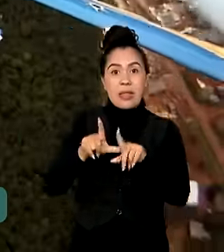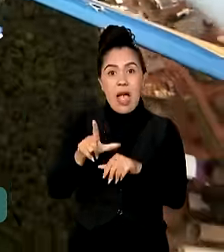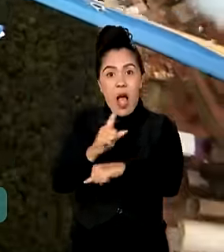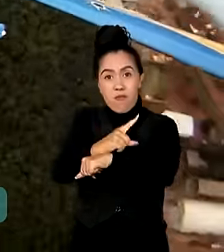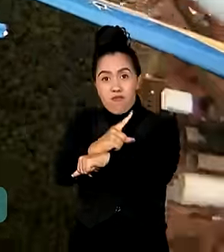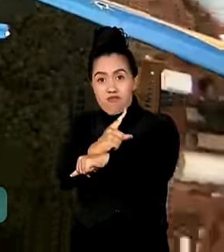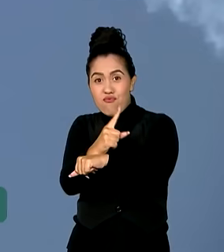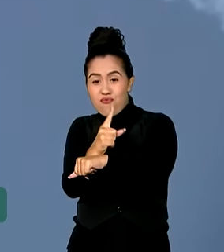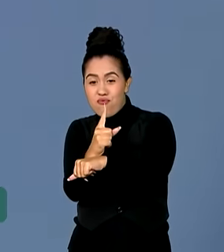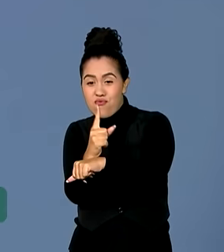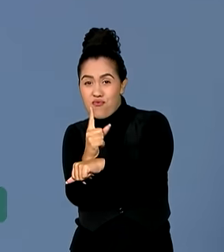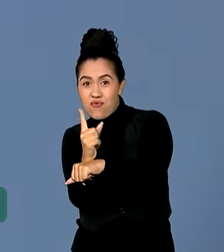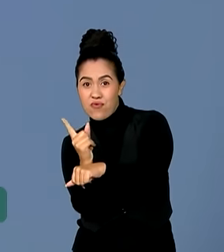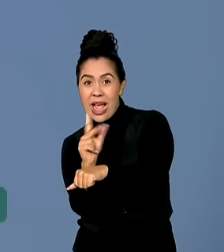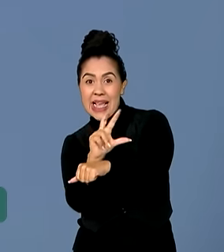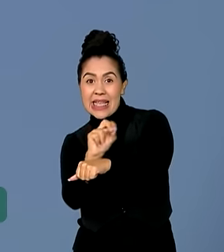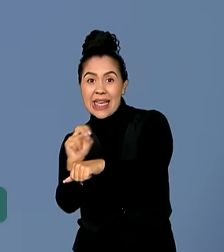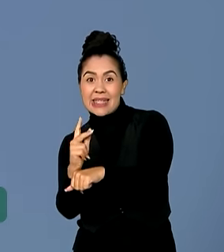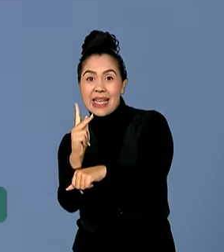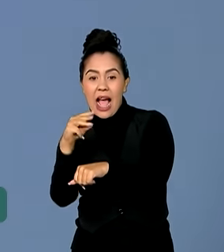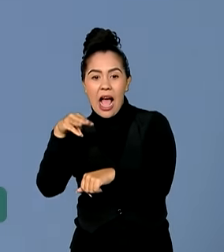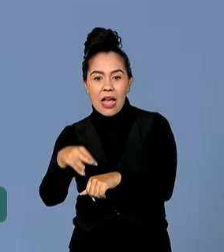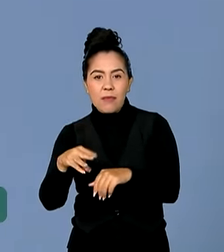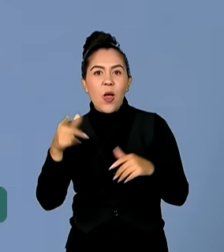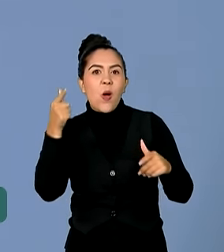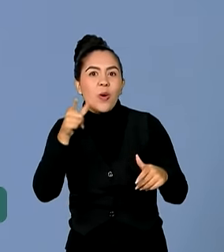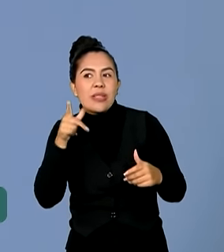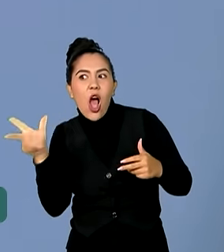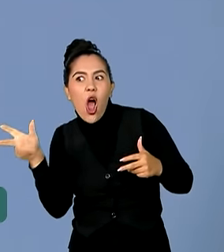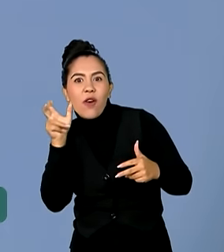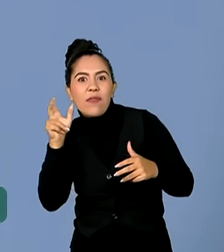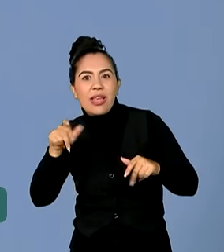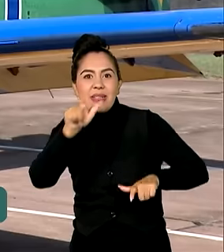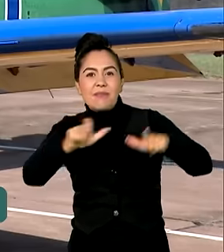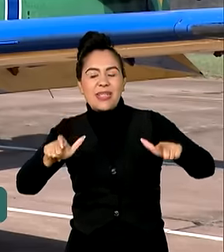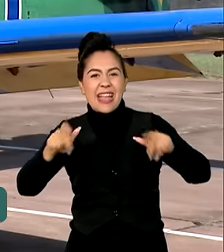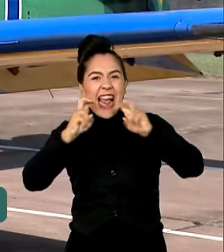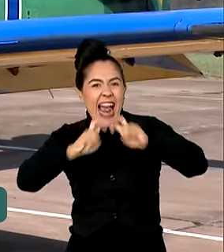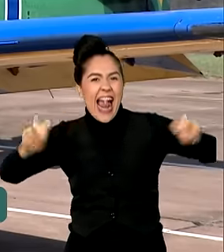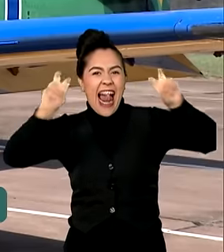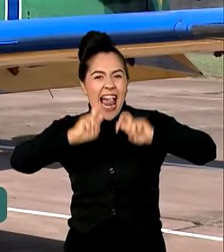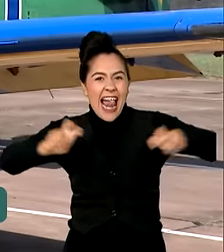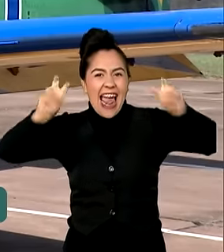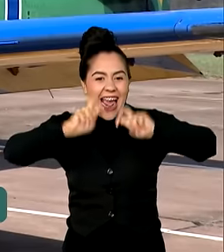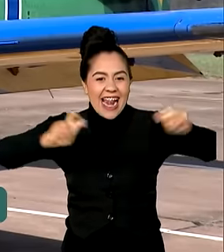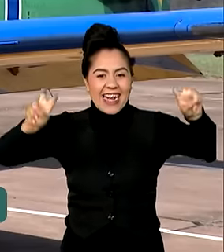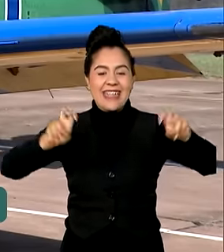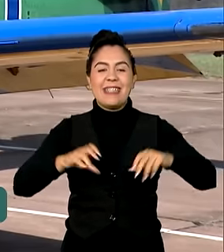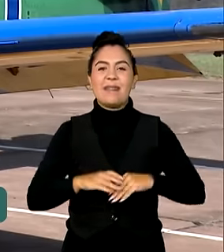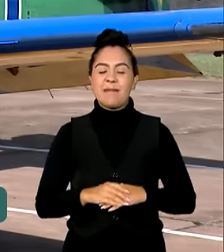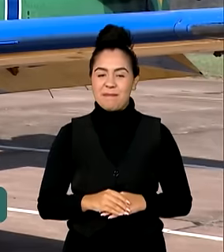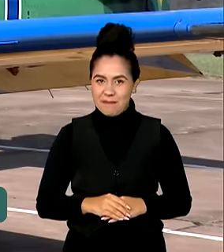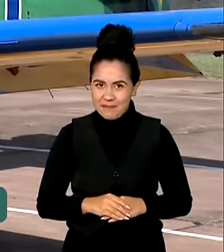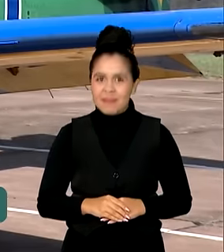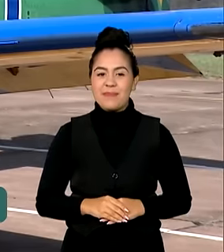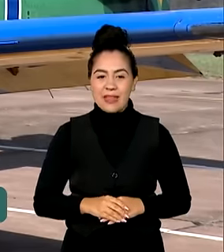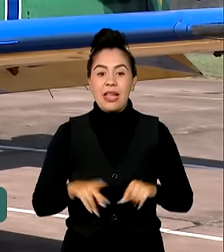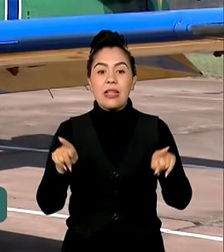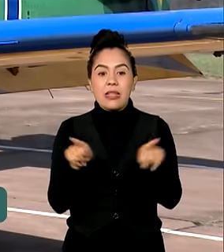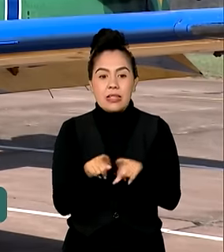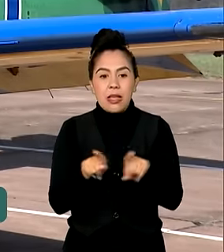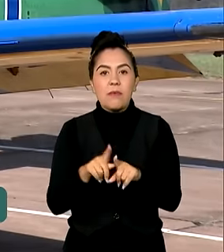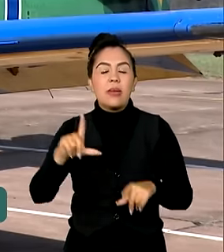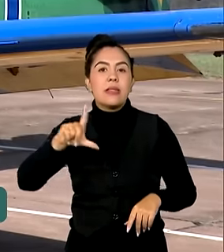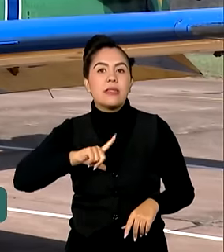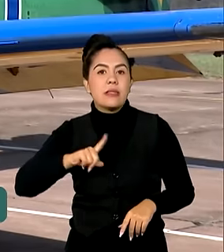eles podem ver e até ouvir o público vibrando. Além de ver, a gente tem a percepção clara, nós ainda estamos comunicando com o militar